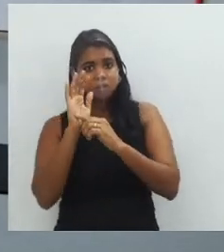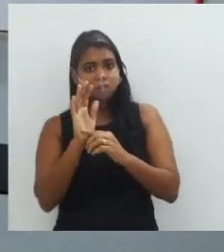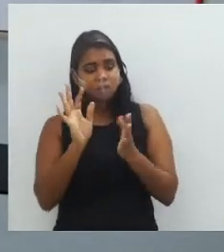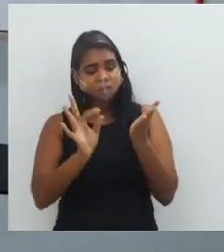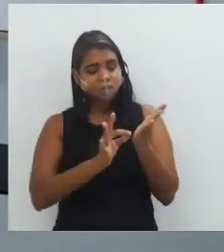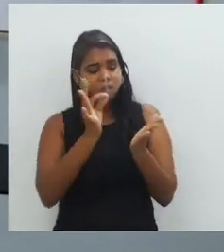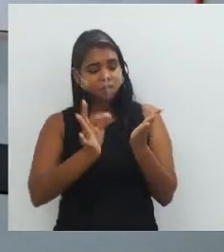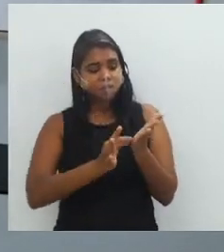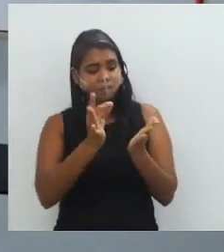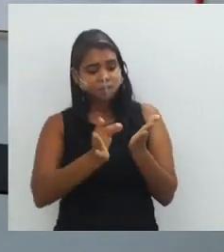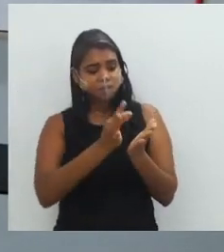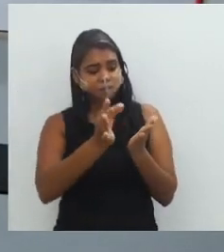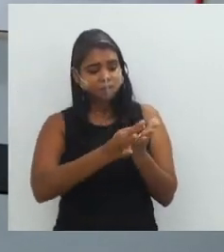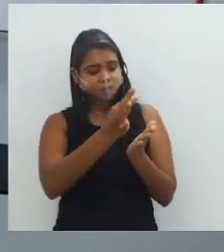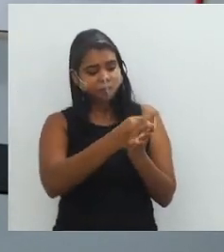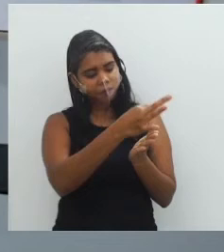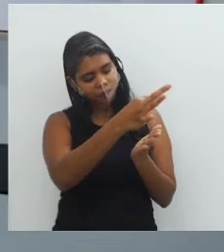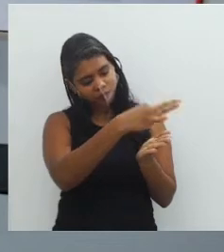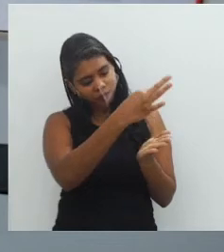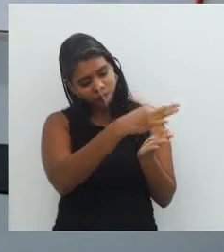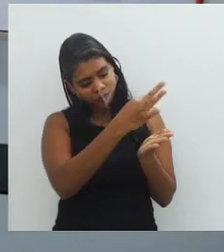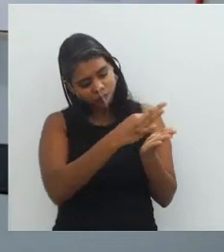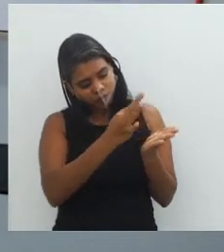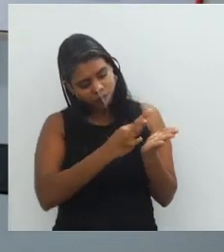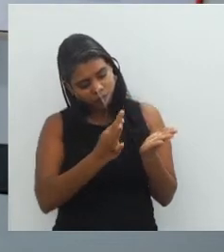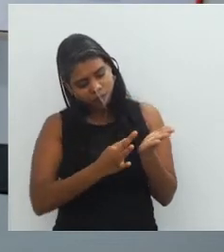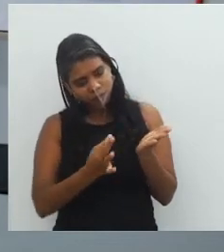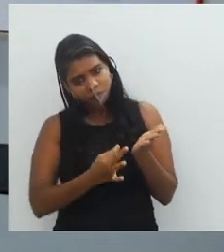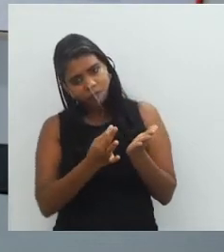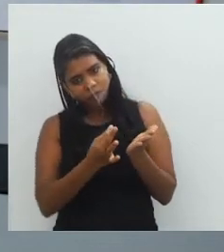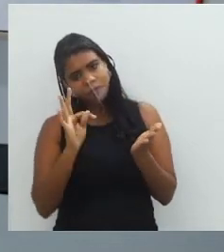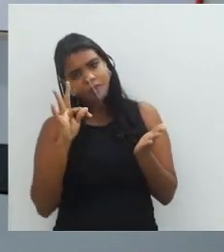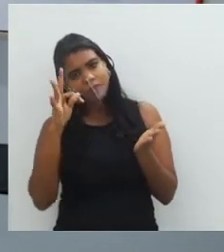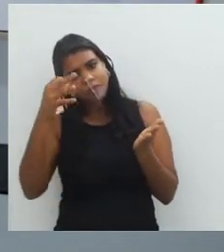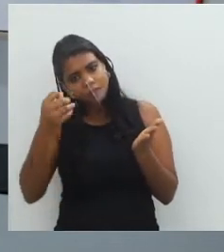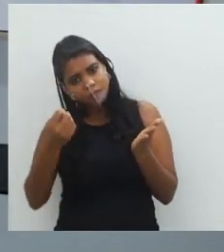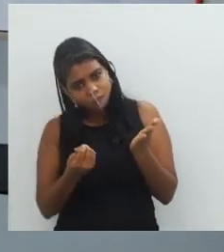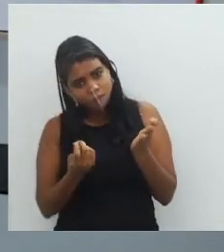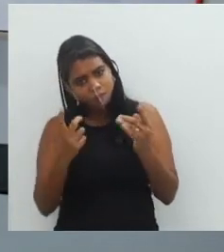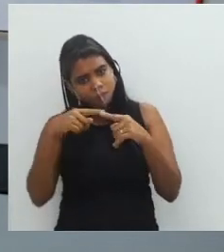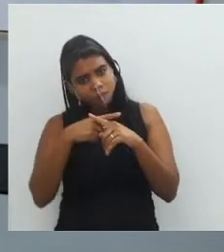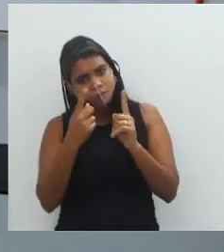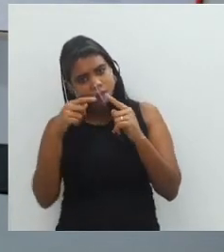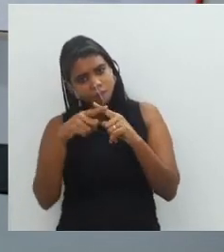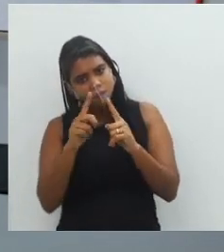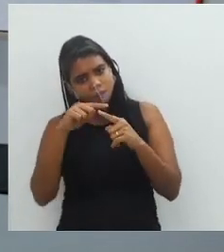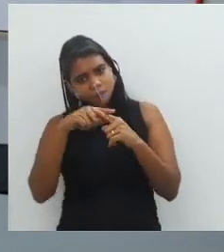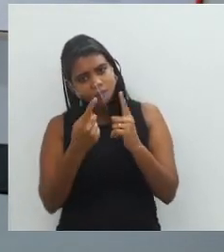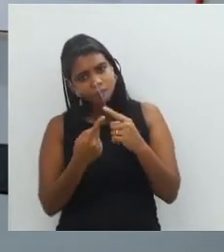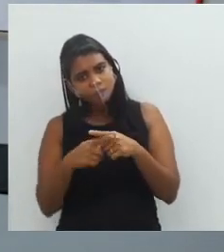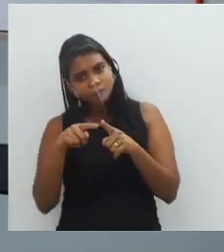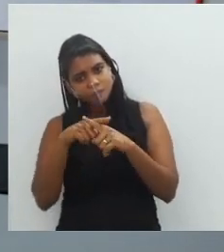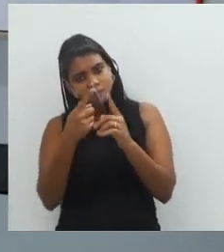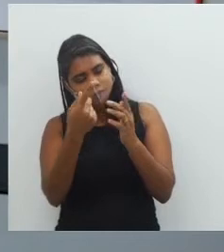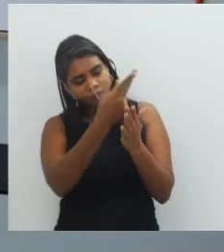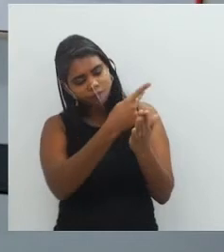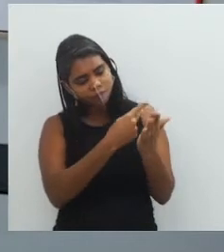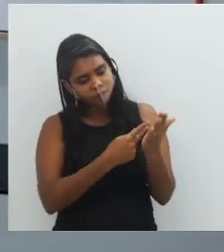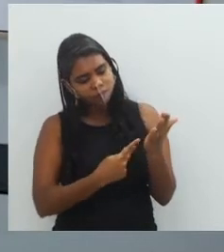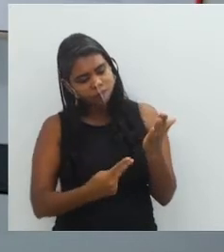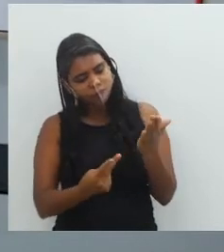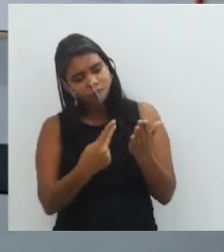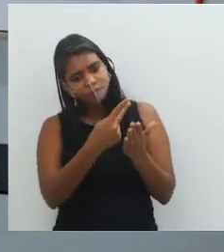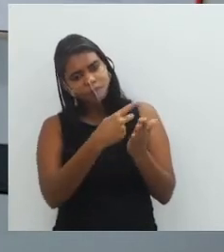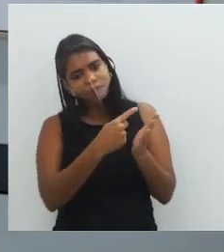linhas que vão preenchendo o desenho, né? Se cruzando, preenchendo o desenho e trazendo, assim, aquela